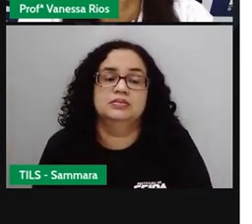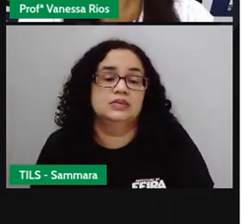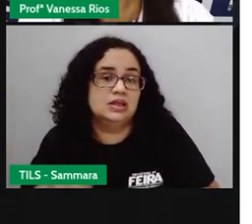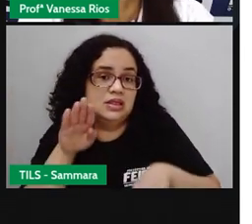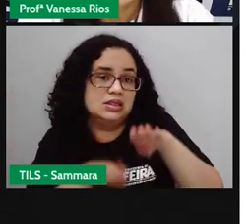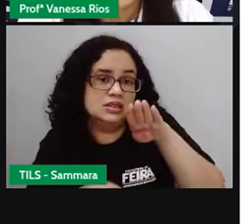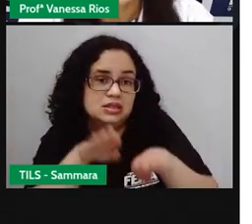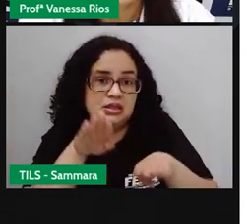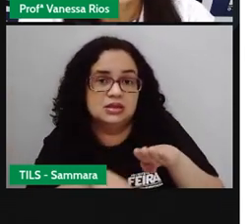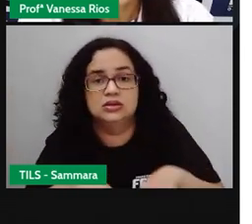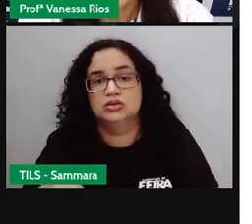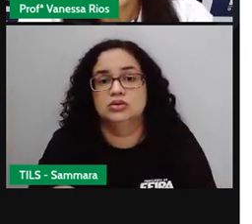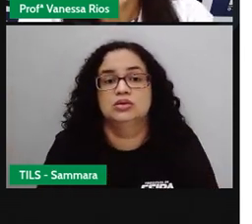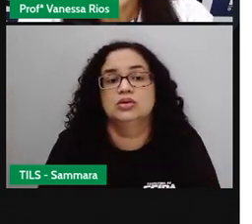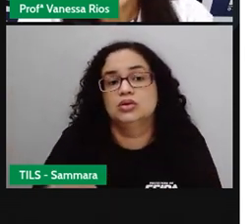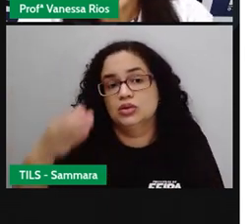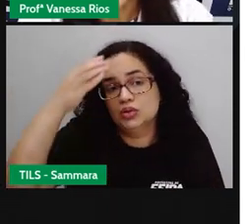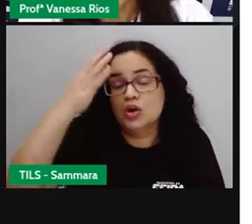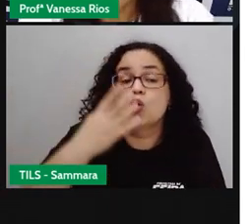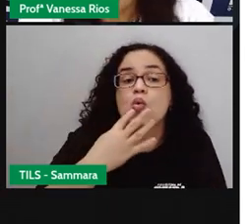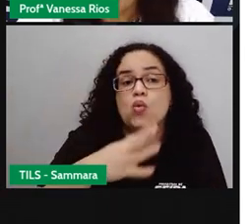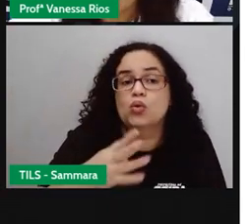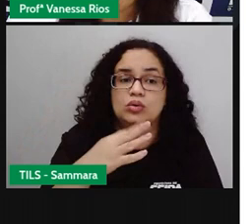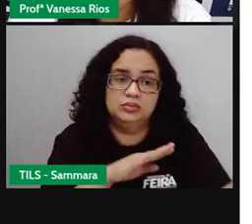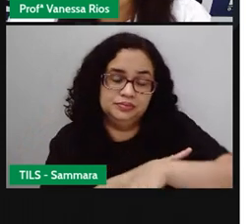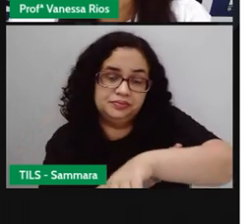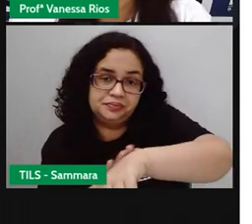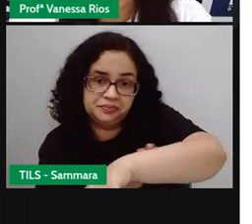dependendo aí da sua raça ou da sua cor da pele.